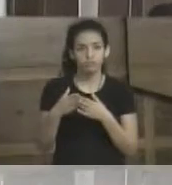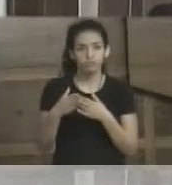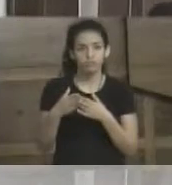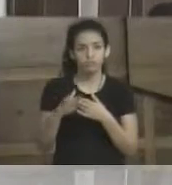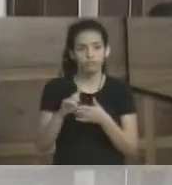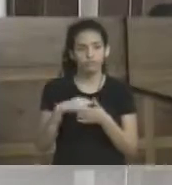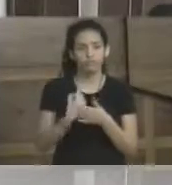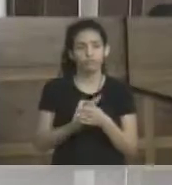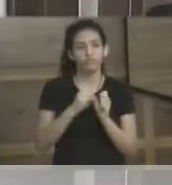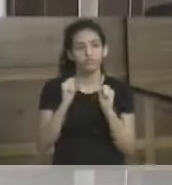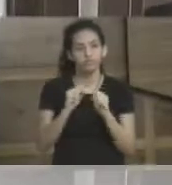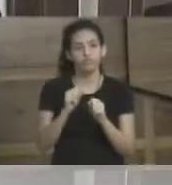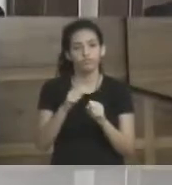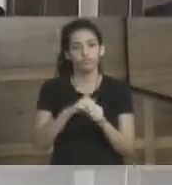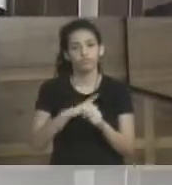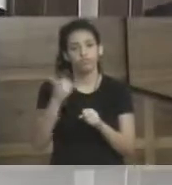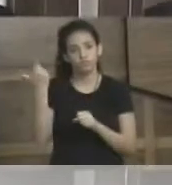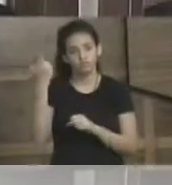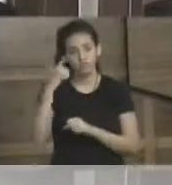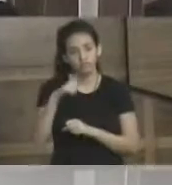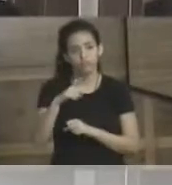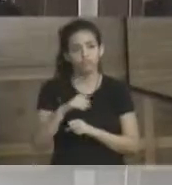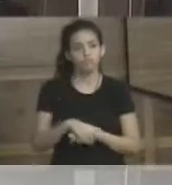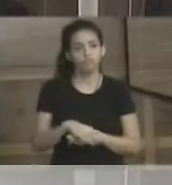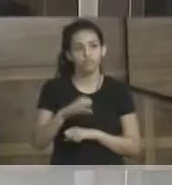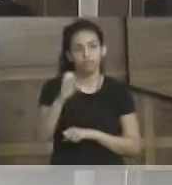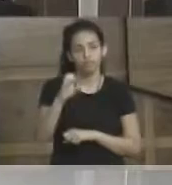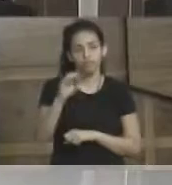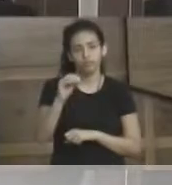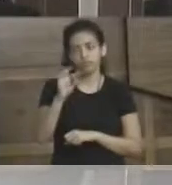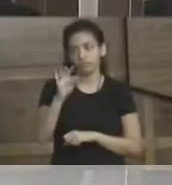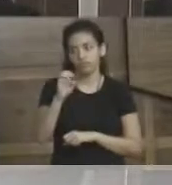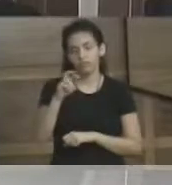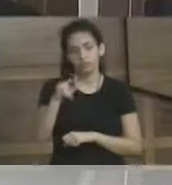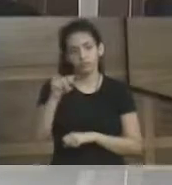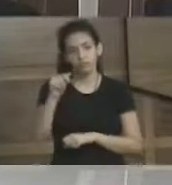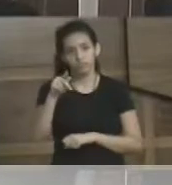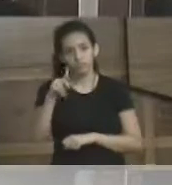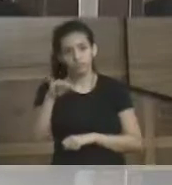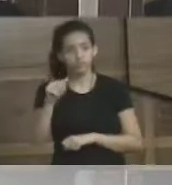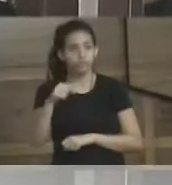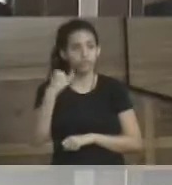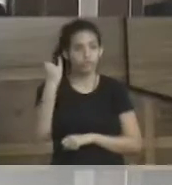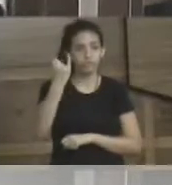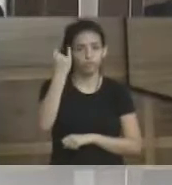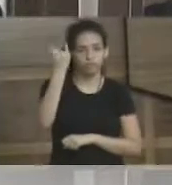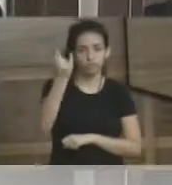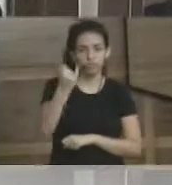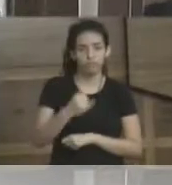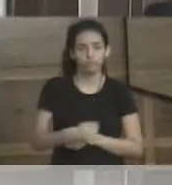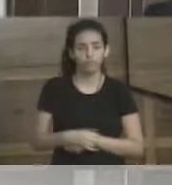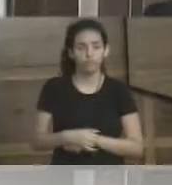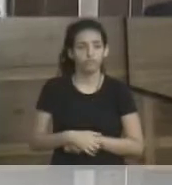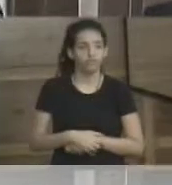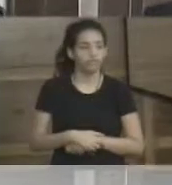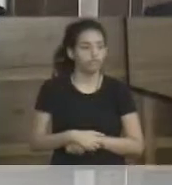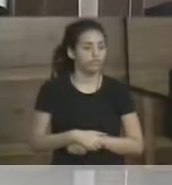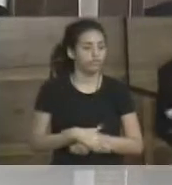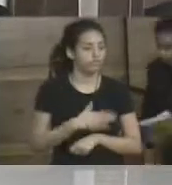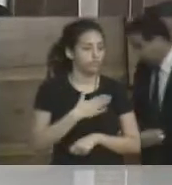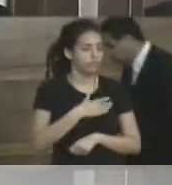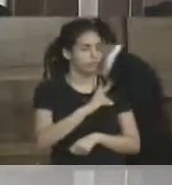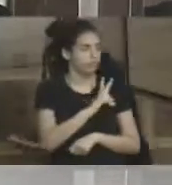pudesse retomar o trabalho da ecoterapia, que é um trabalho muito importante. Um trabalho que foi levantado pelo nosso gabinete, através da minha professora,